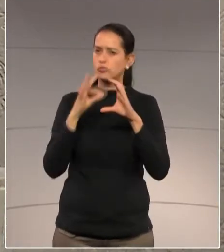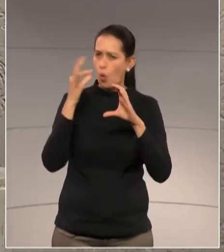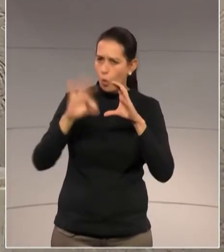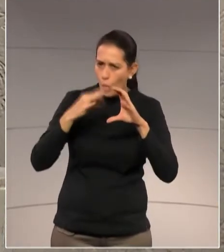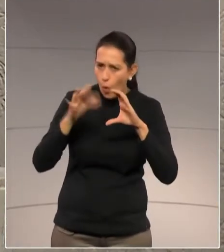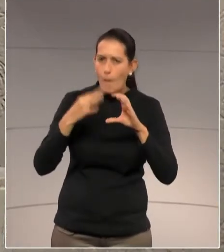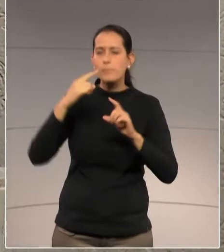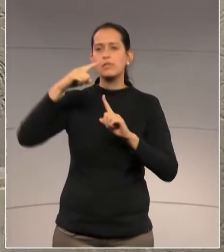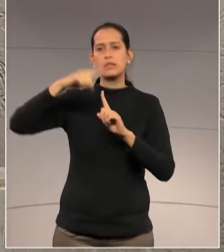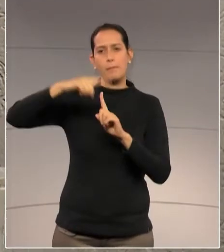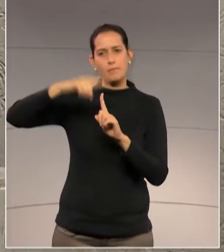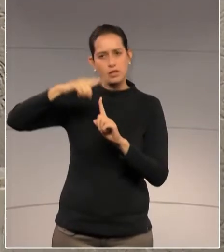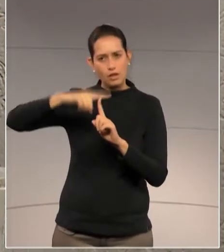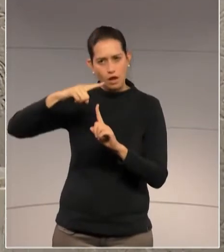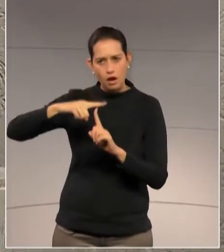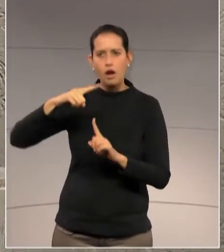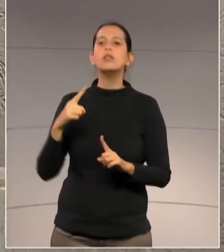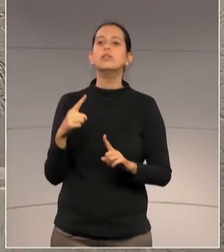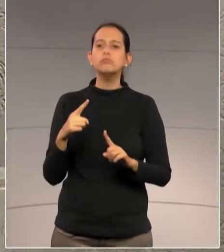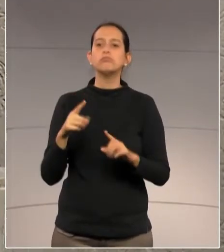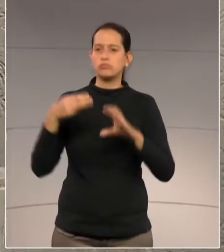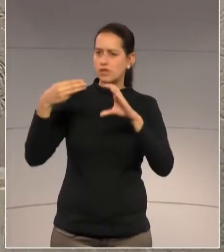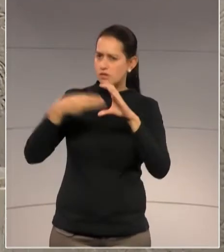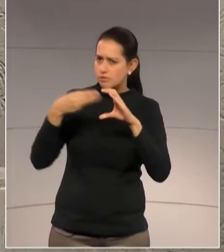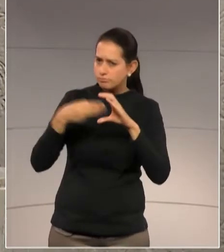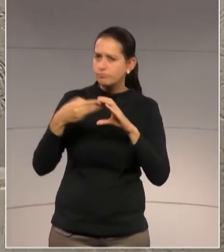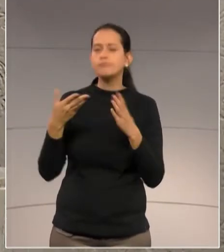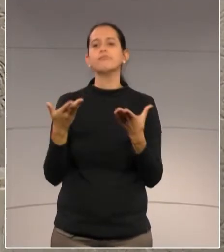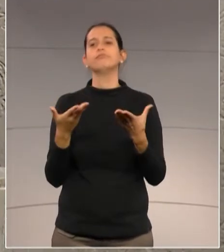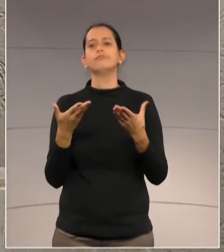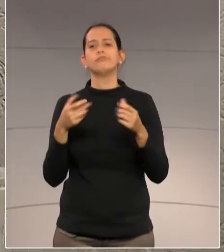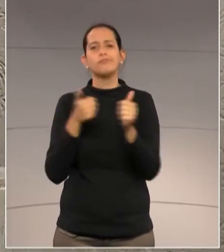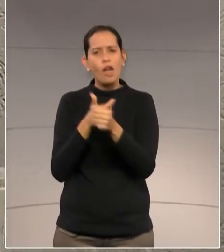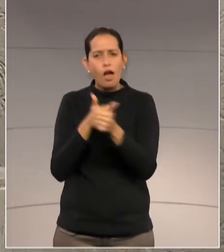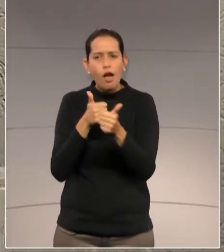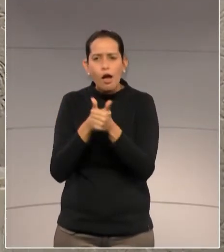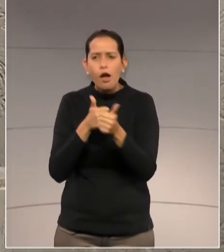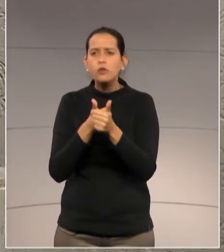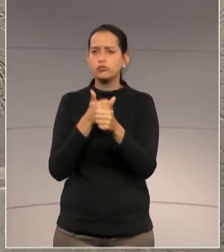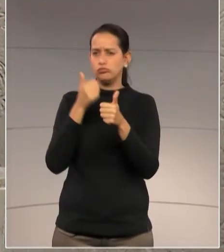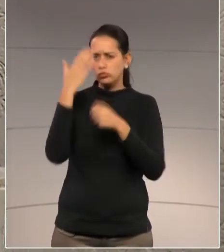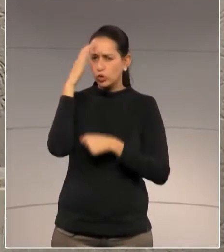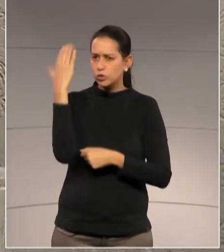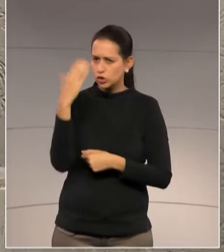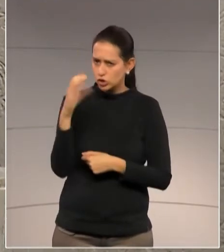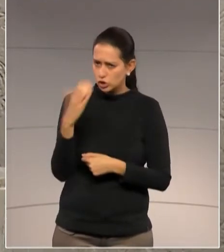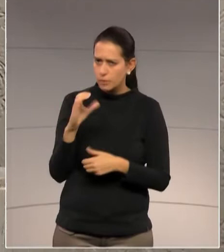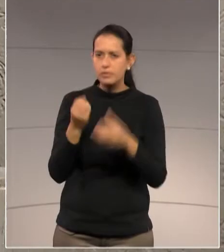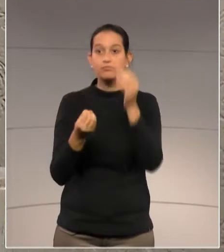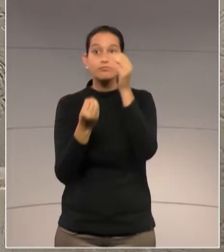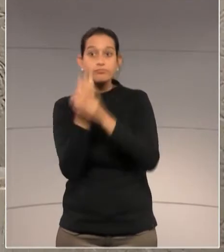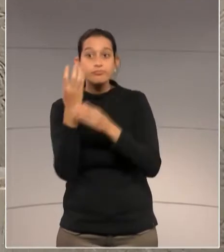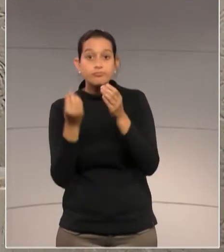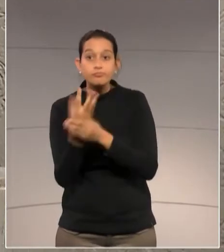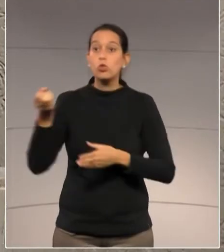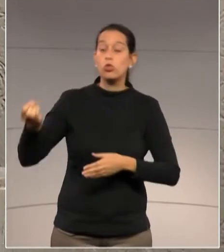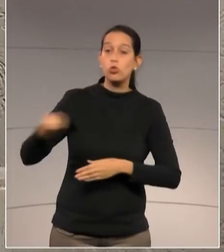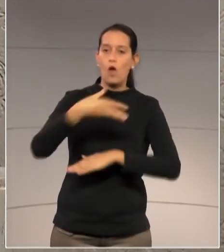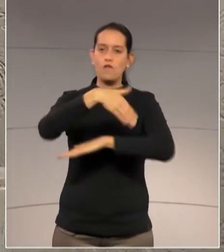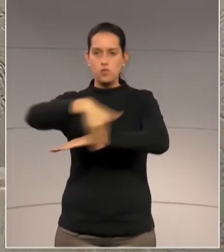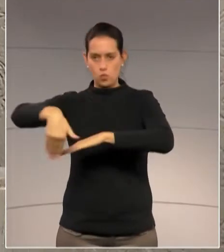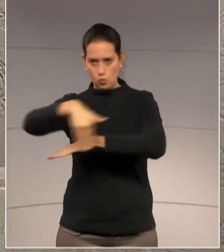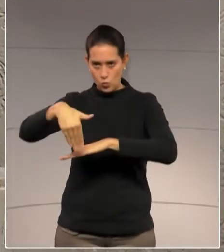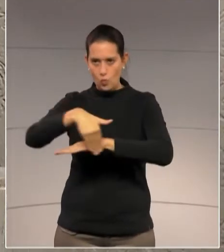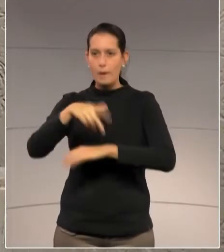Curitiba. Ainda, finalizando as obras de implantação de rodovias, trecho da PR